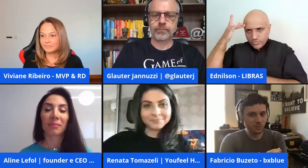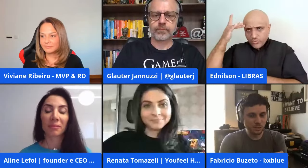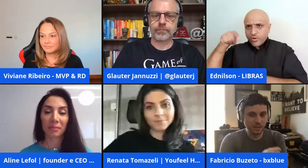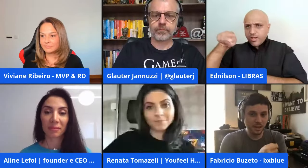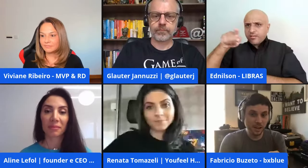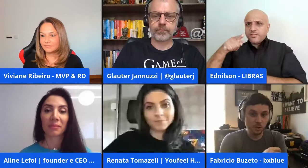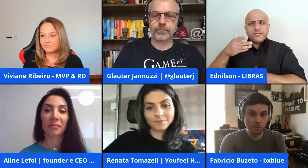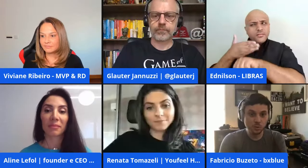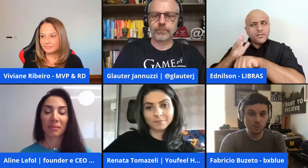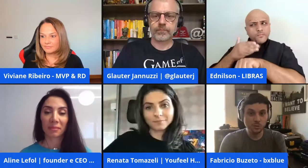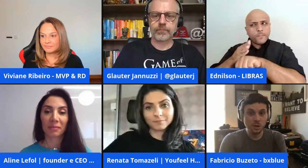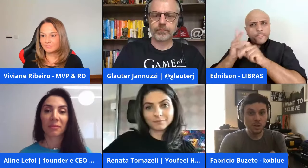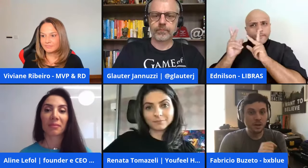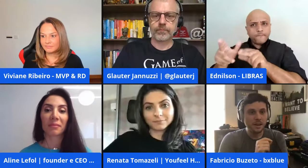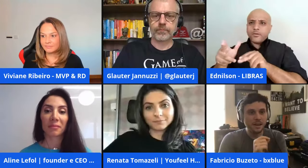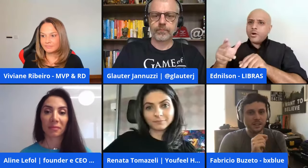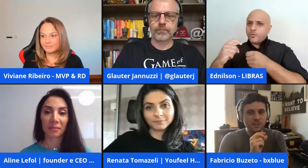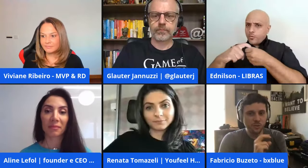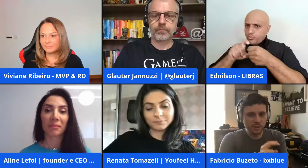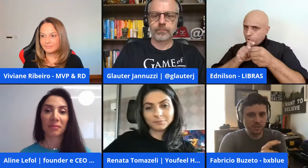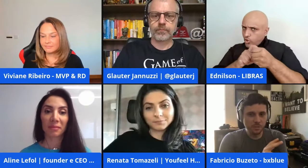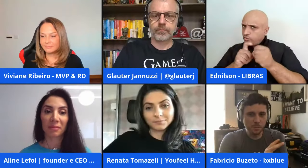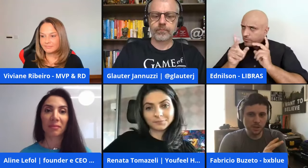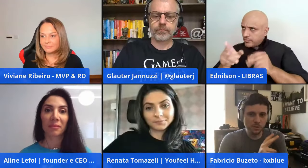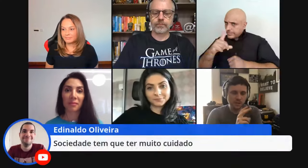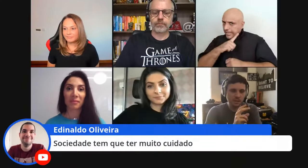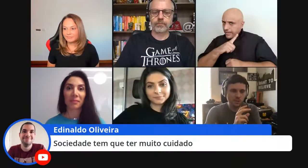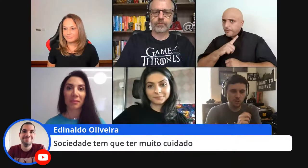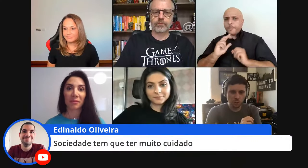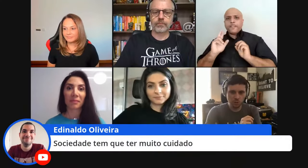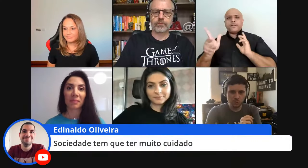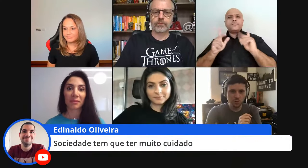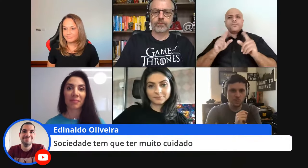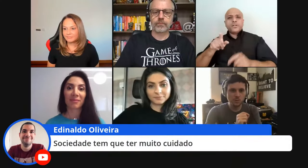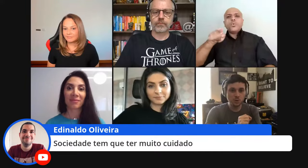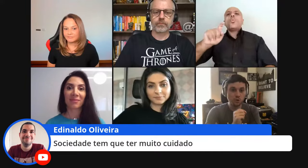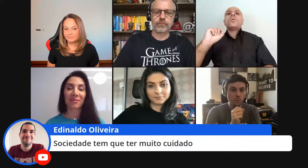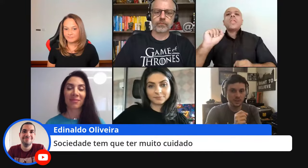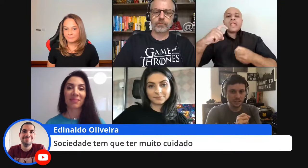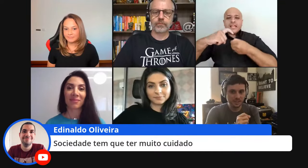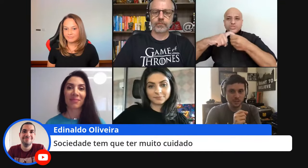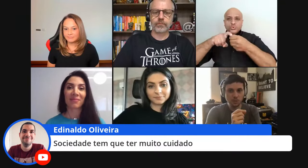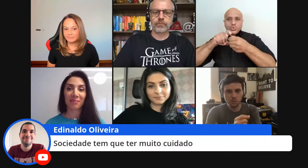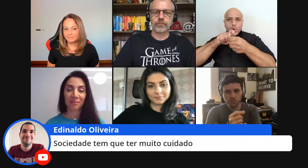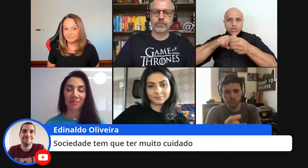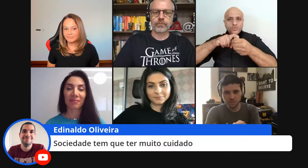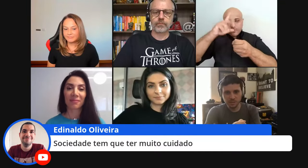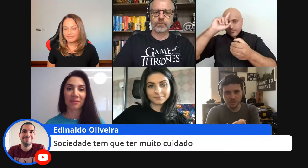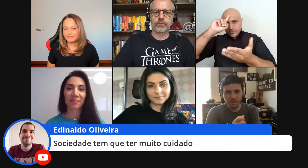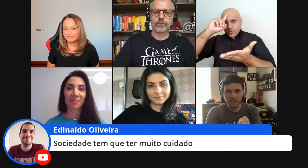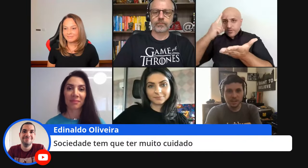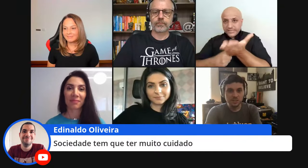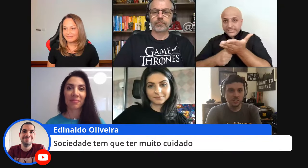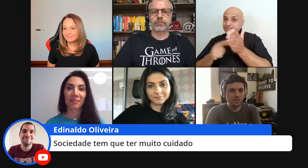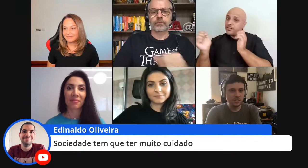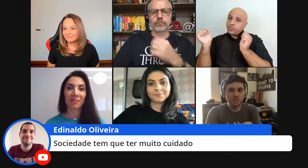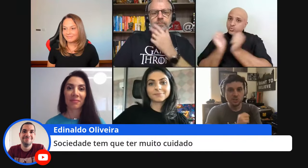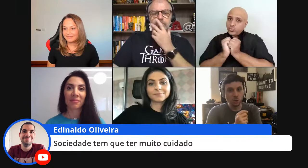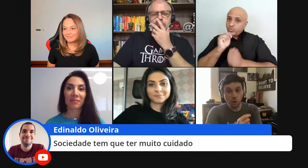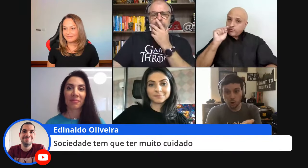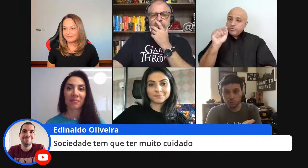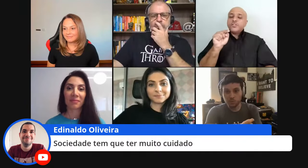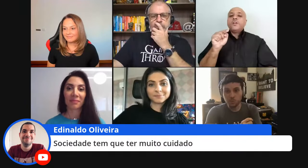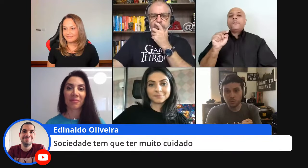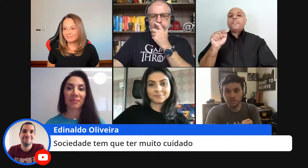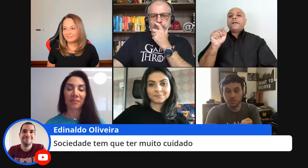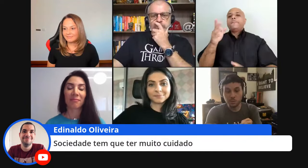habilidades que você quer como sócio diferencie bem o que é sócio que é uma pessoa que toma decisão com você de